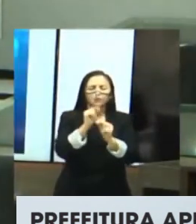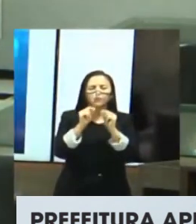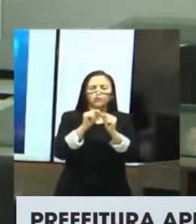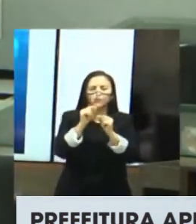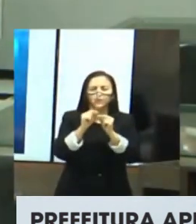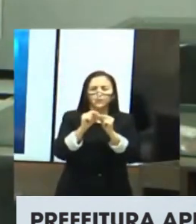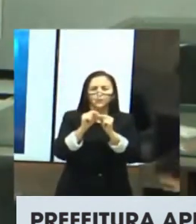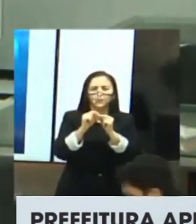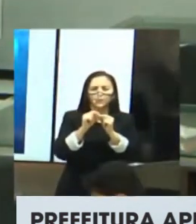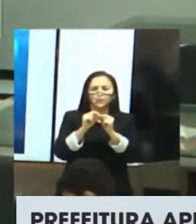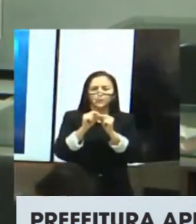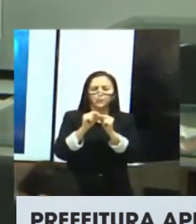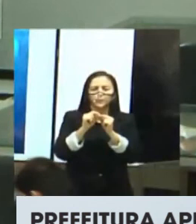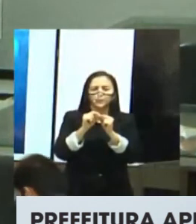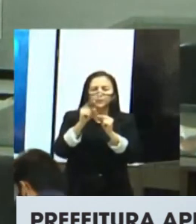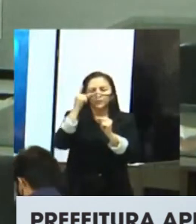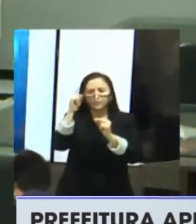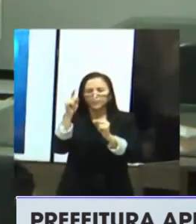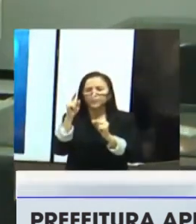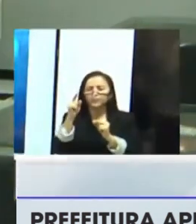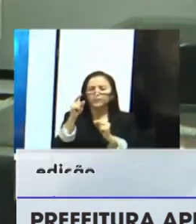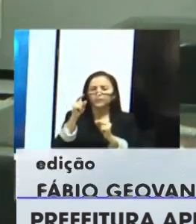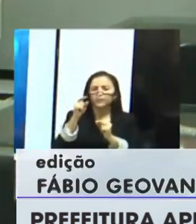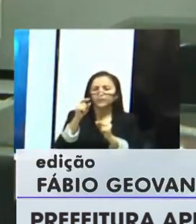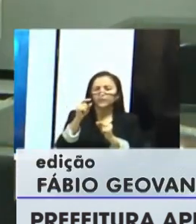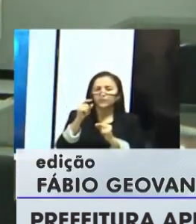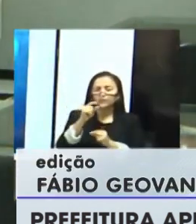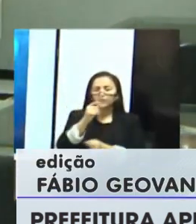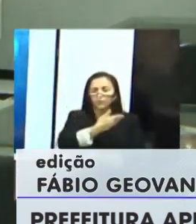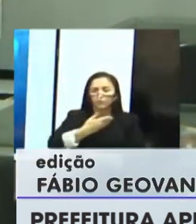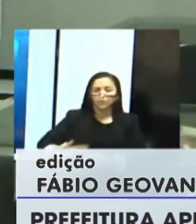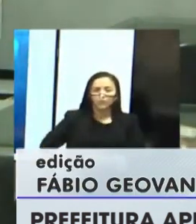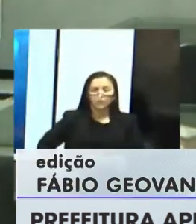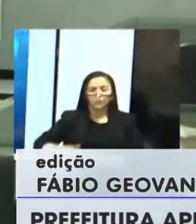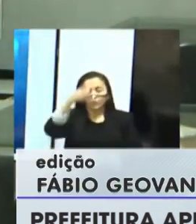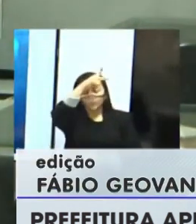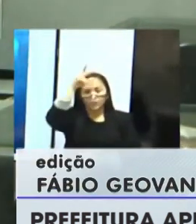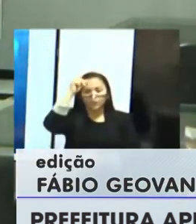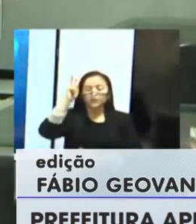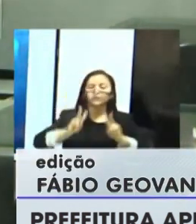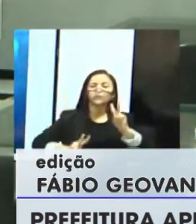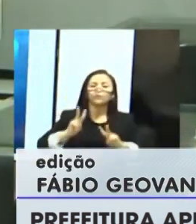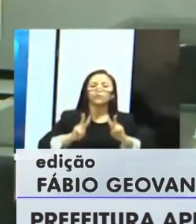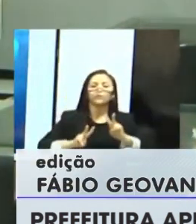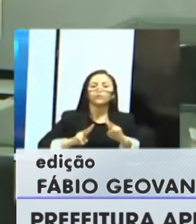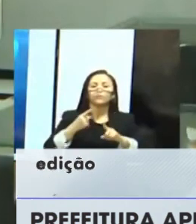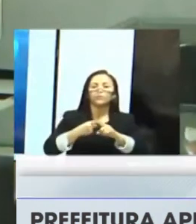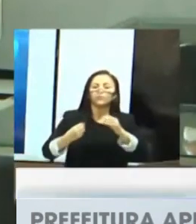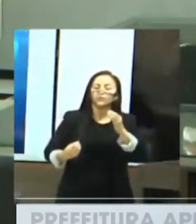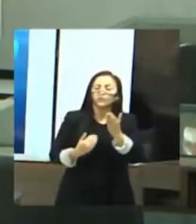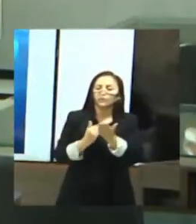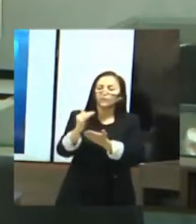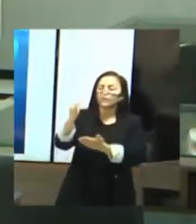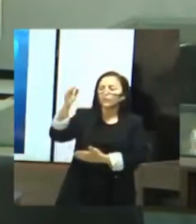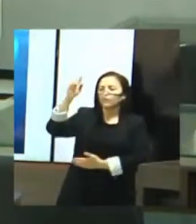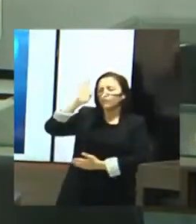feita a primeira votação da LOA. No dia 14 de dezembro deverá ocorrer a segunda e última votação do